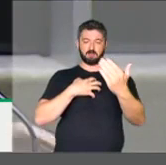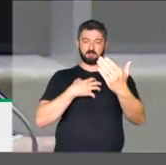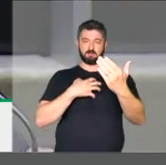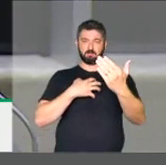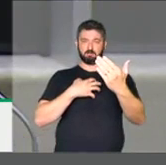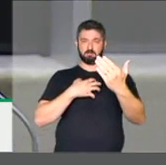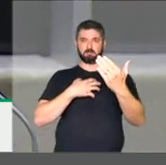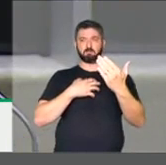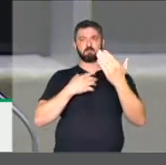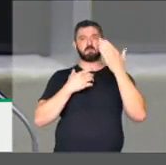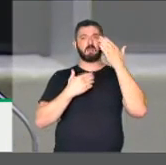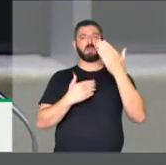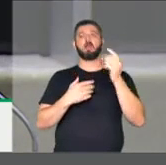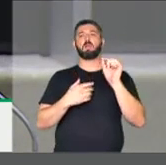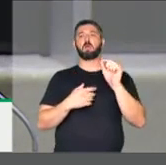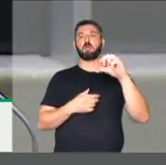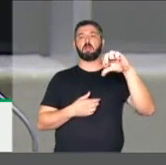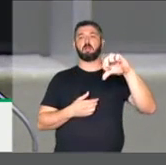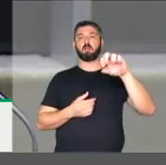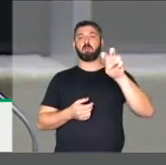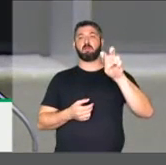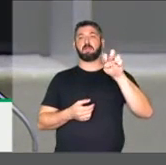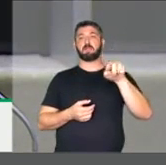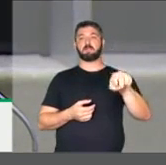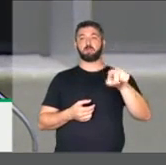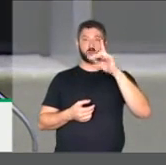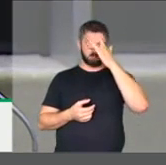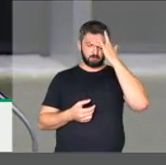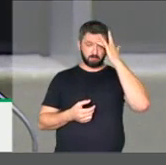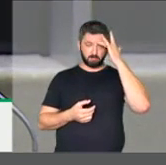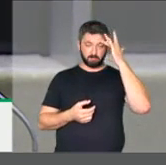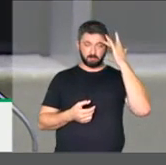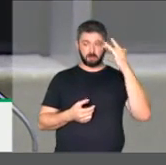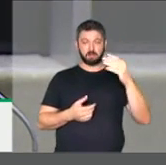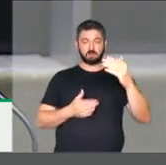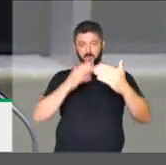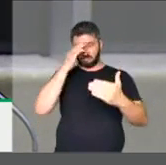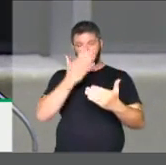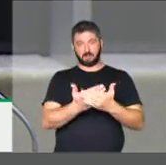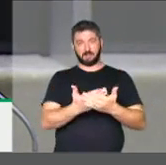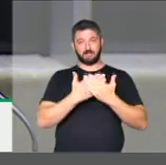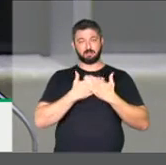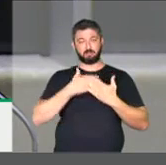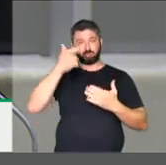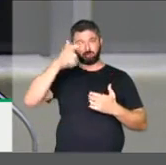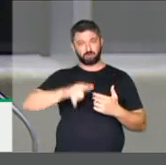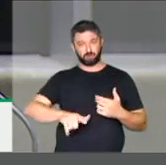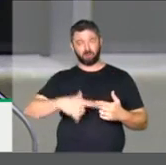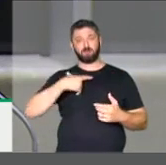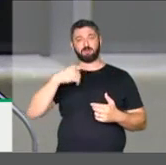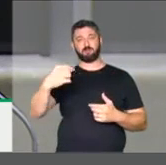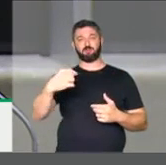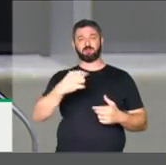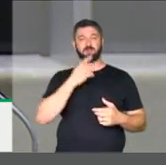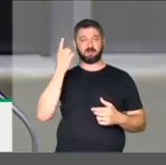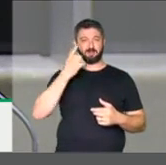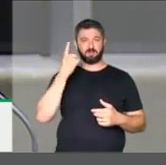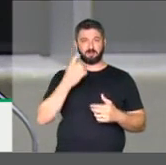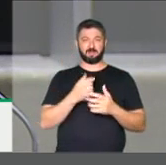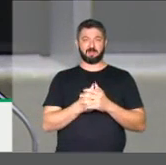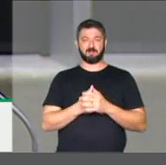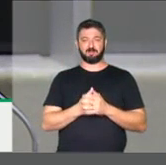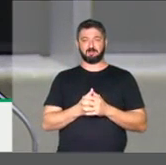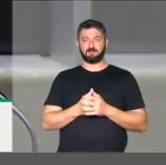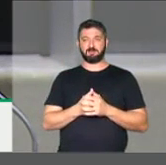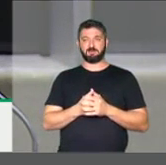Agradecimento aos mais de 95 mil eleitores que acreditaram em mim novamente uma oportunidade, um